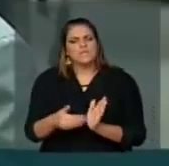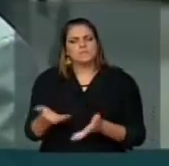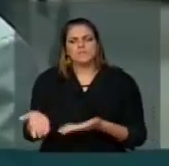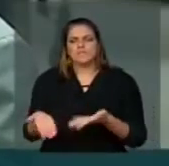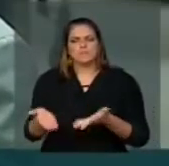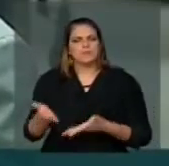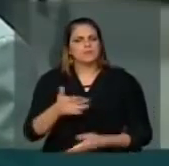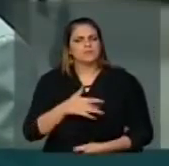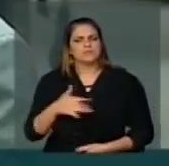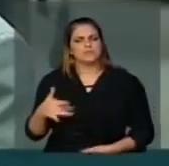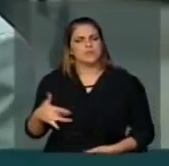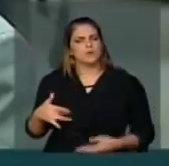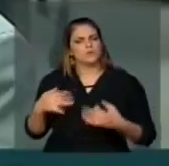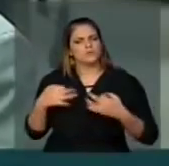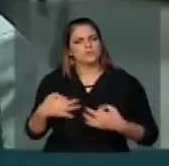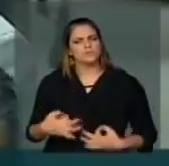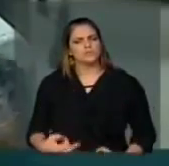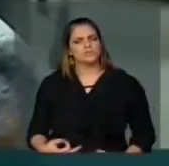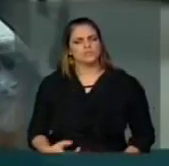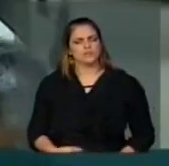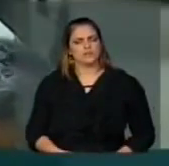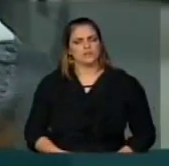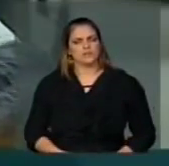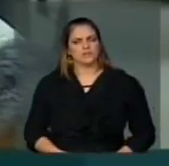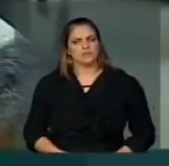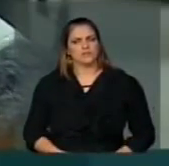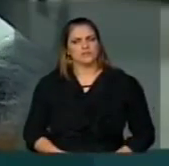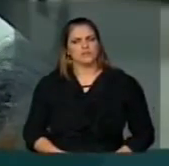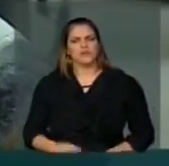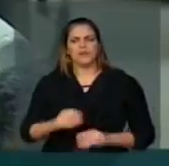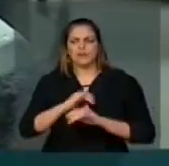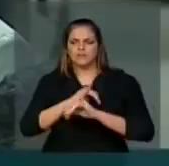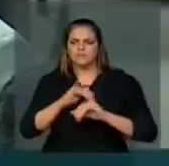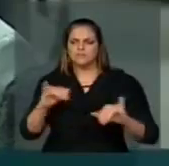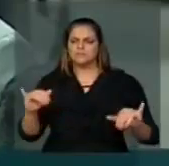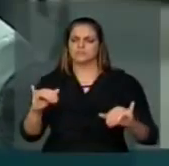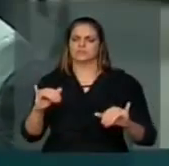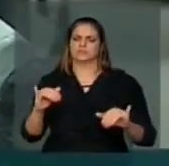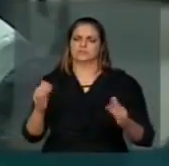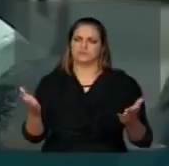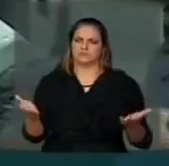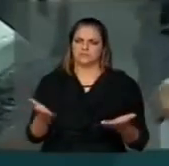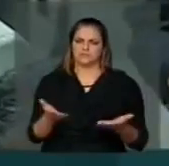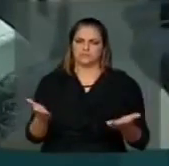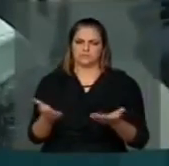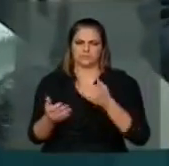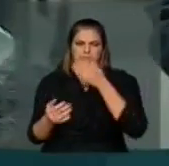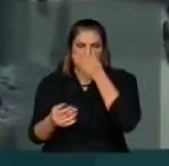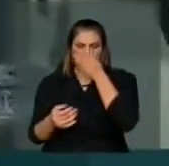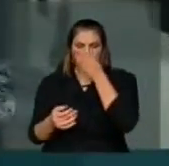digna. Portanto, fica esse registro, fica esse pronunciamento, fica... Muito obrigado.